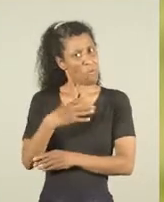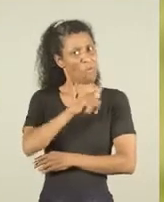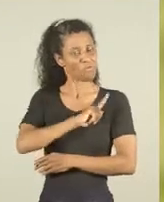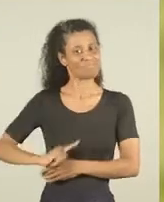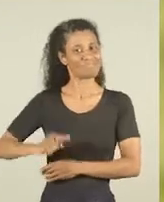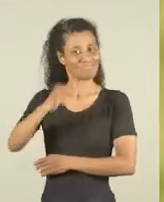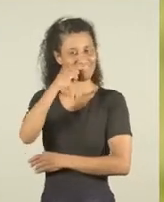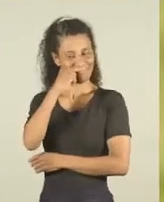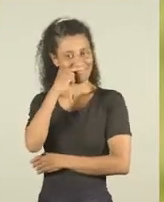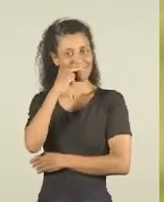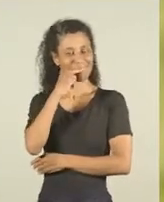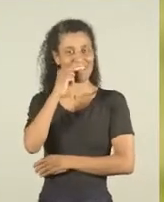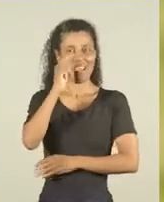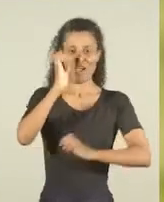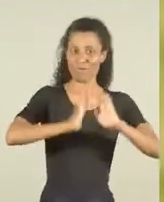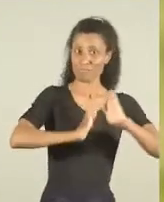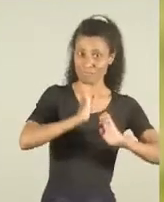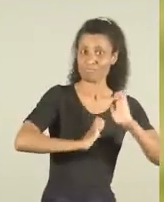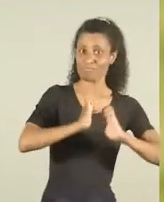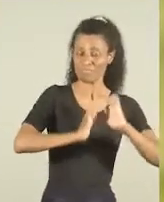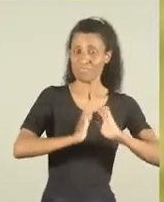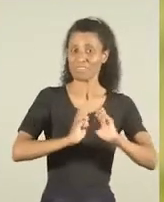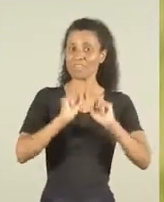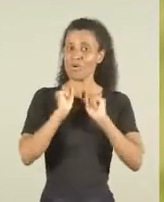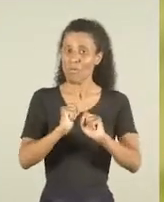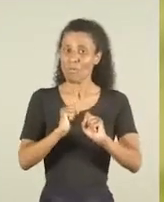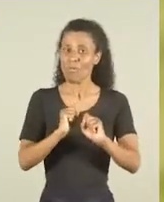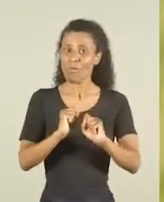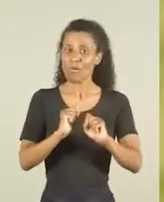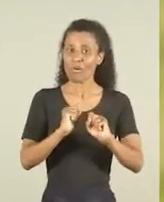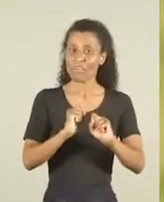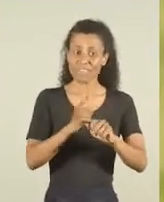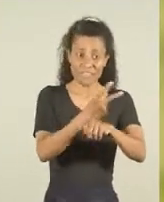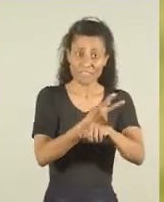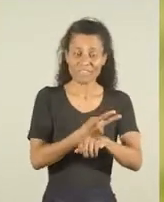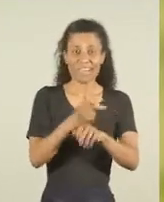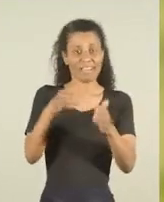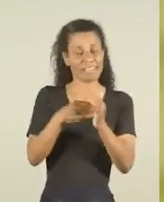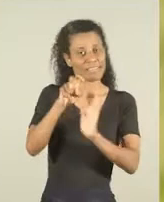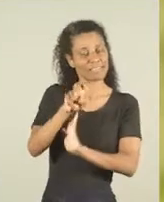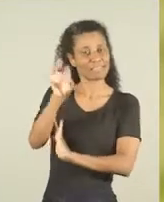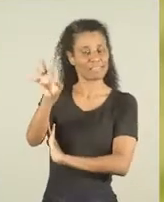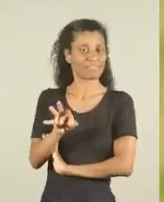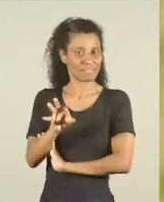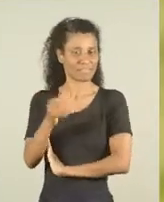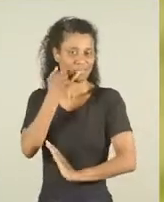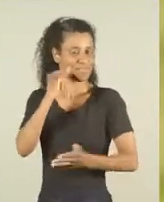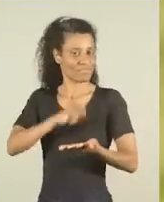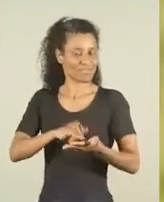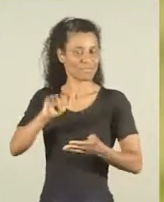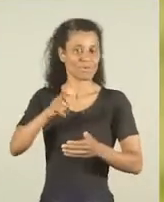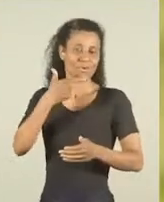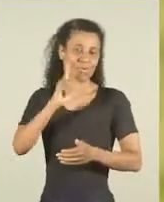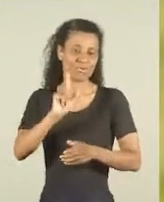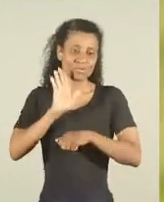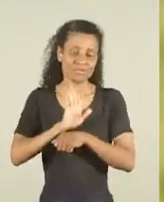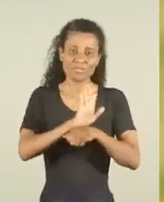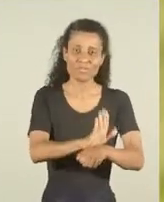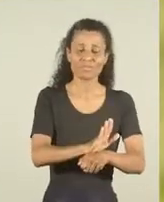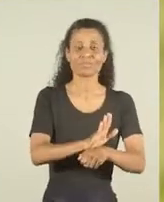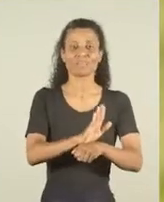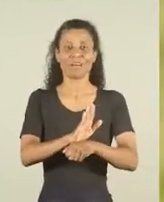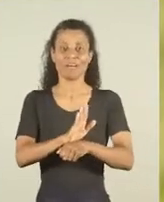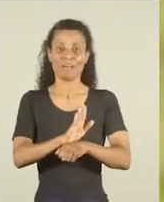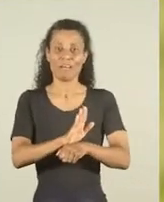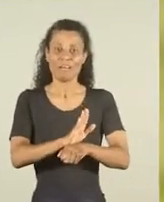certo no Governo Estatório. Os empresários podem reservar até 5% dos impostos devidos para equipar melhor a Guarda